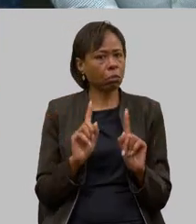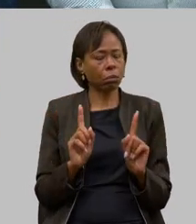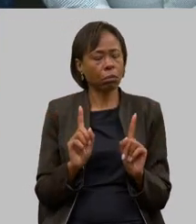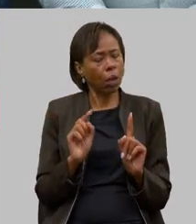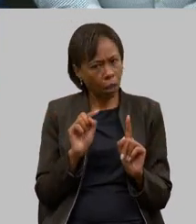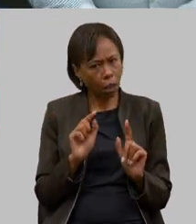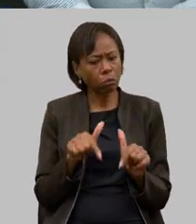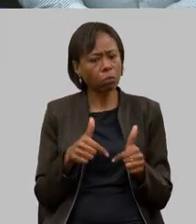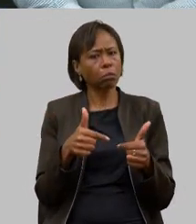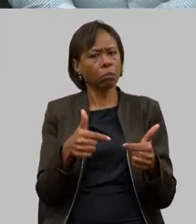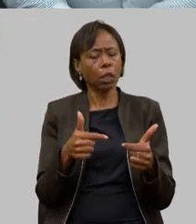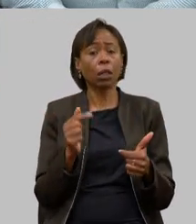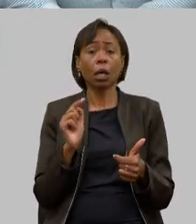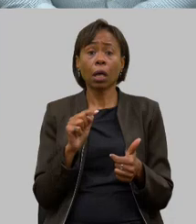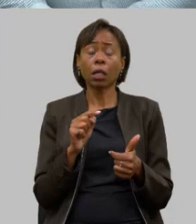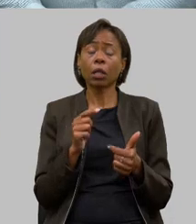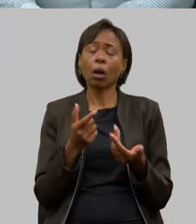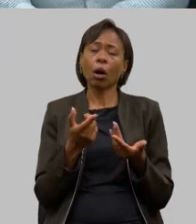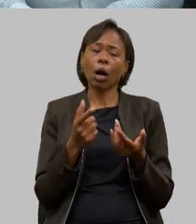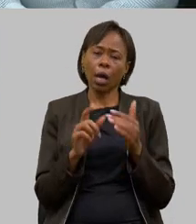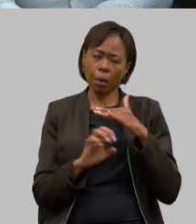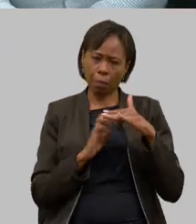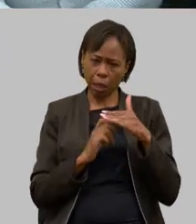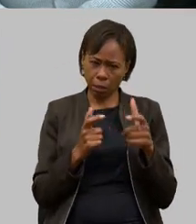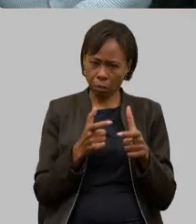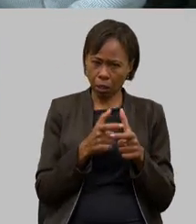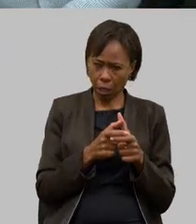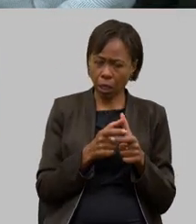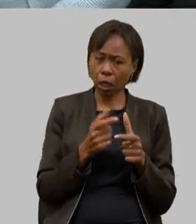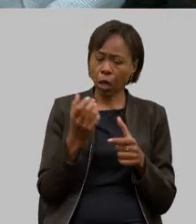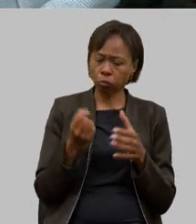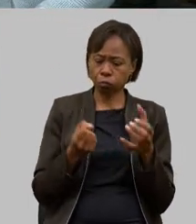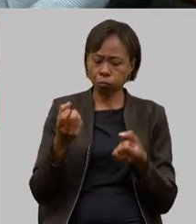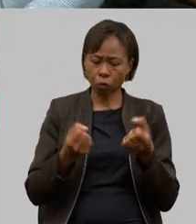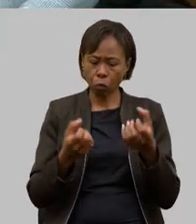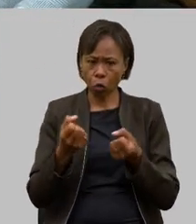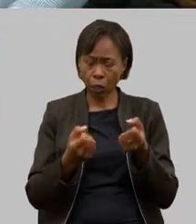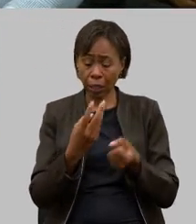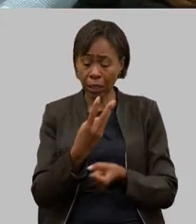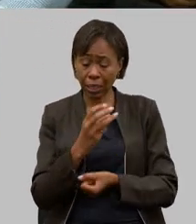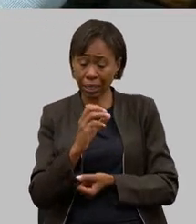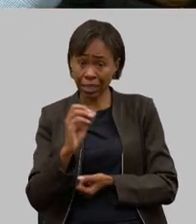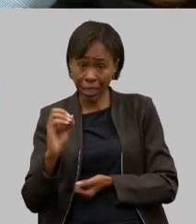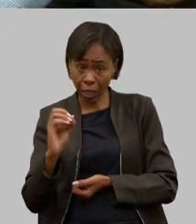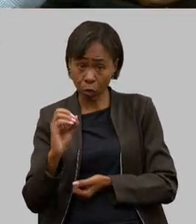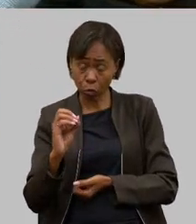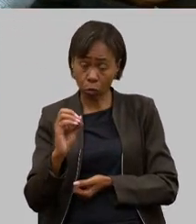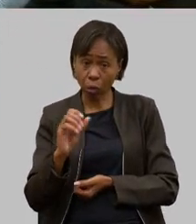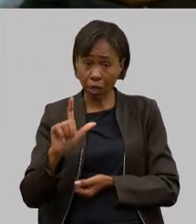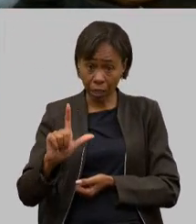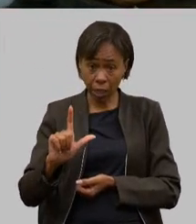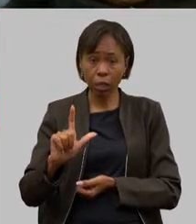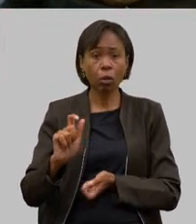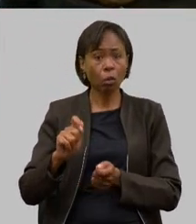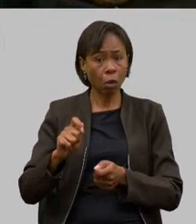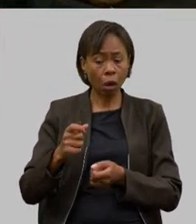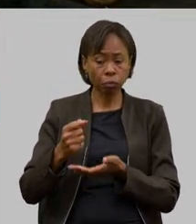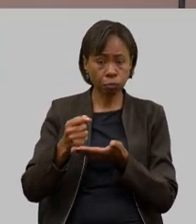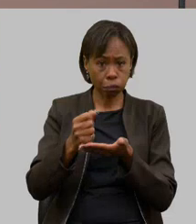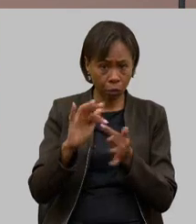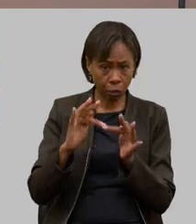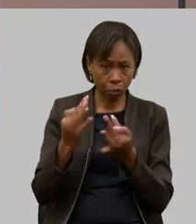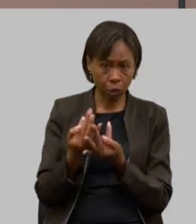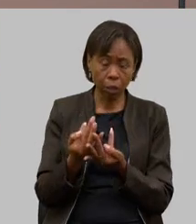você pegar hoje um pequeno produtor que ele tira 300 litros de leite com ordem e que ele a família ele está tendo uma renda de 900